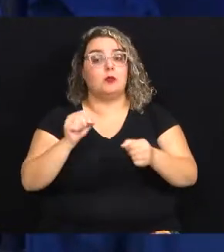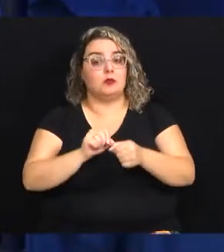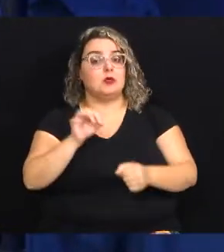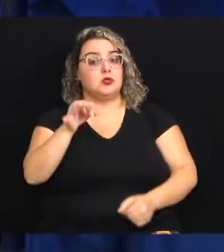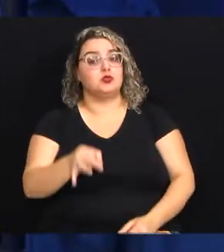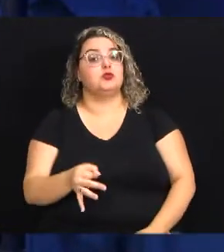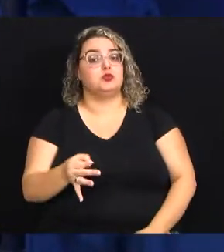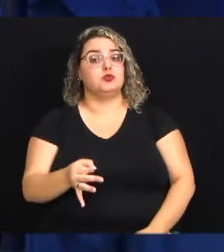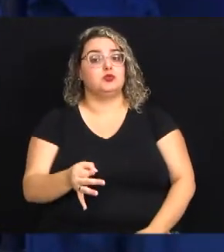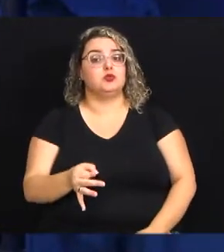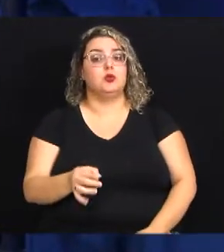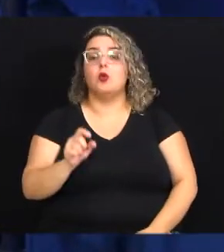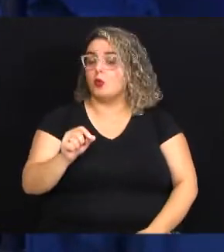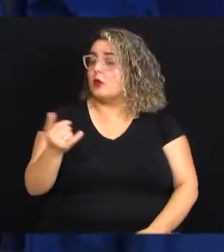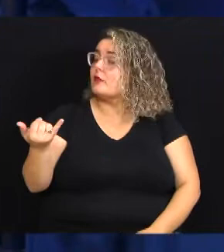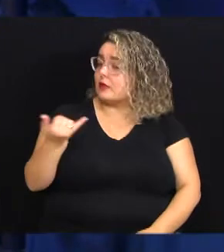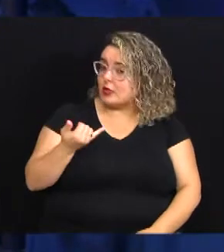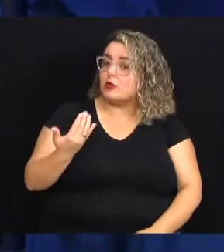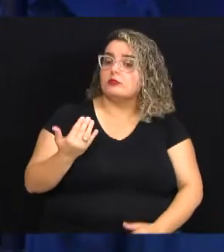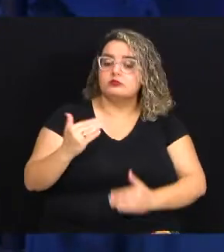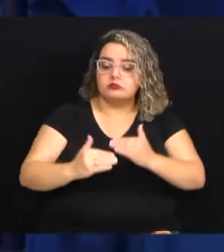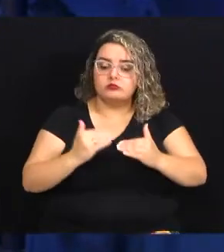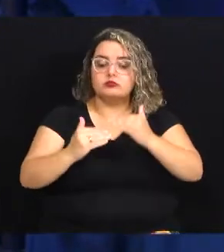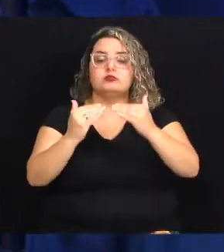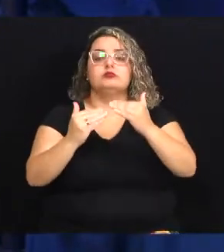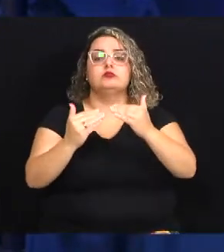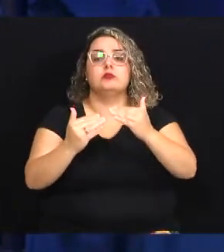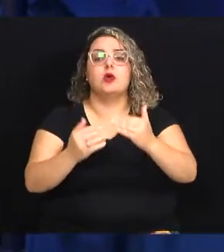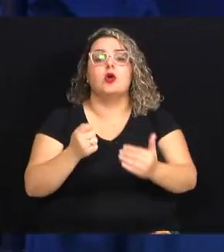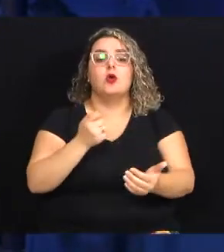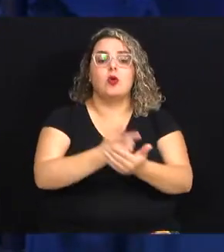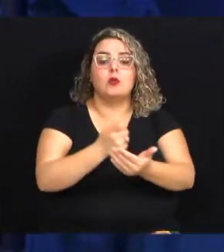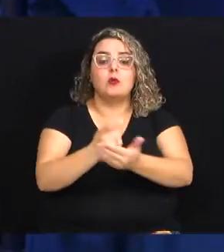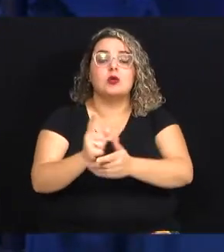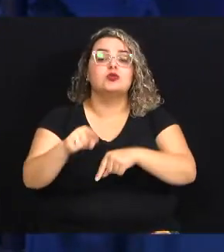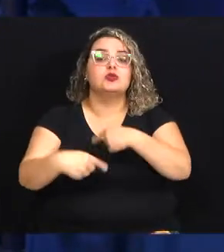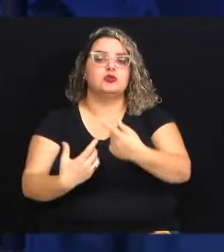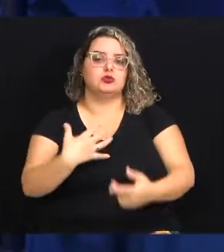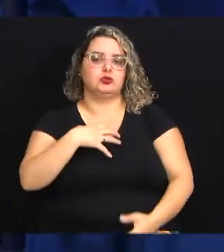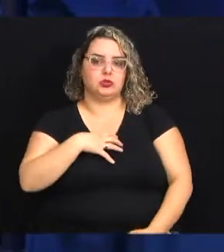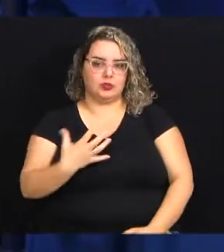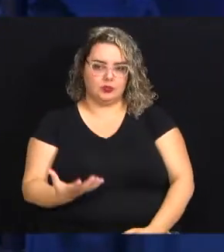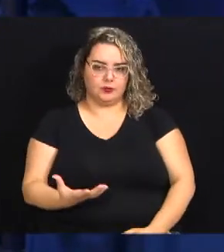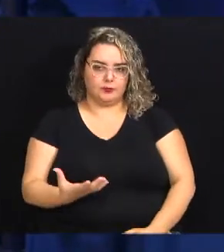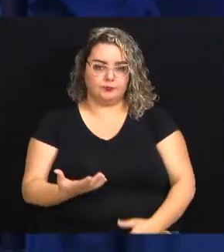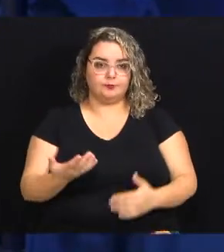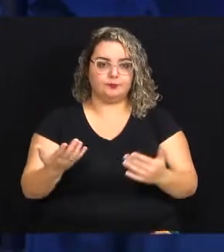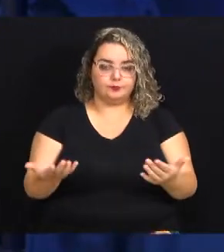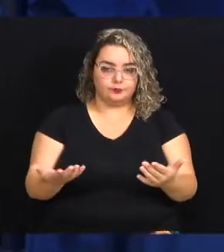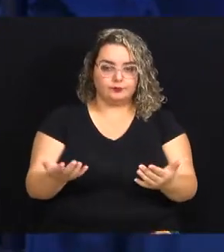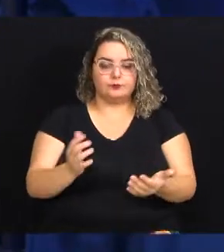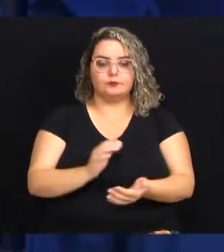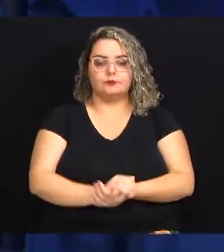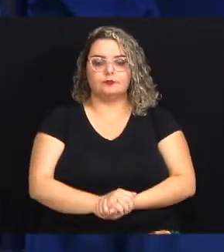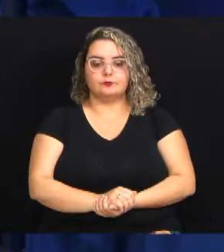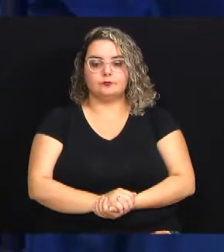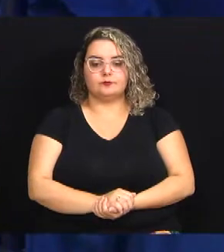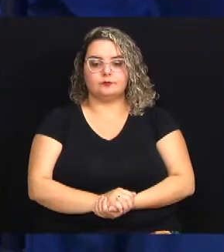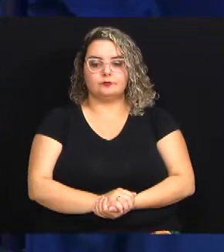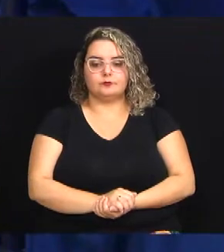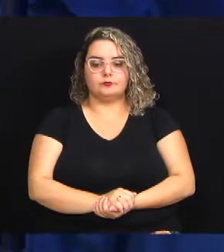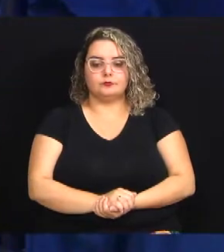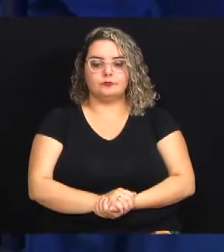justamente aquilo que você falou, produzir, consumir de outra forma. E isso